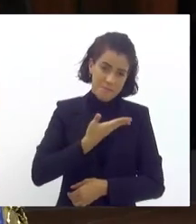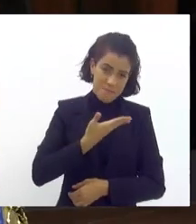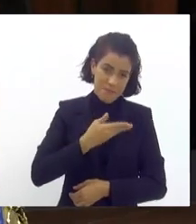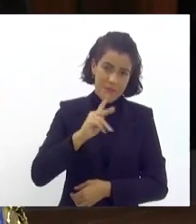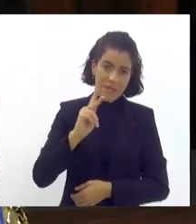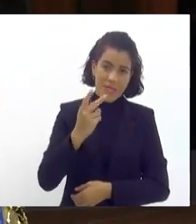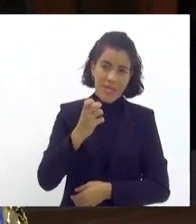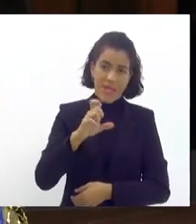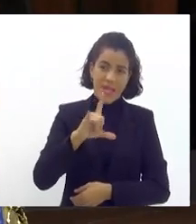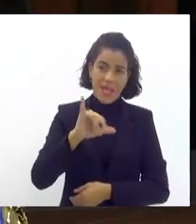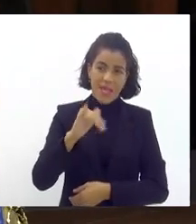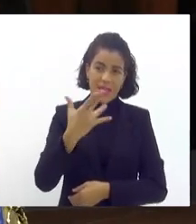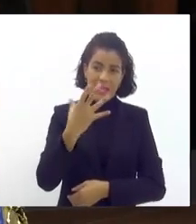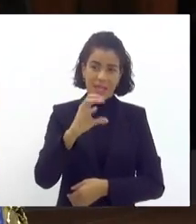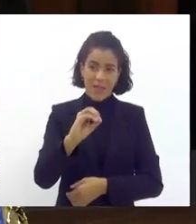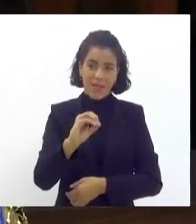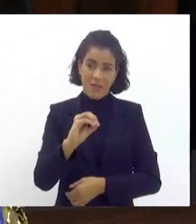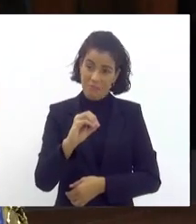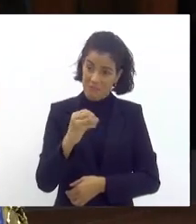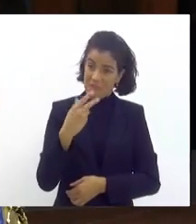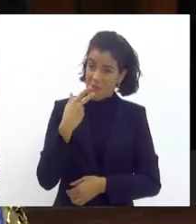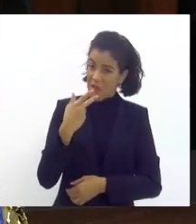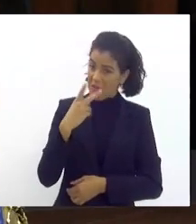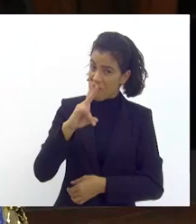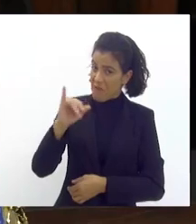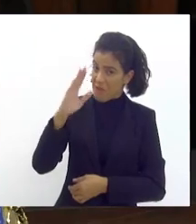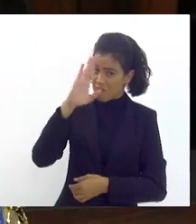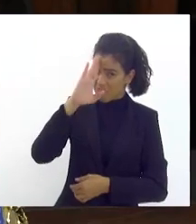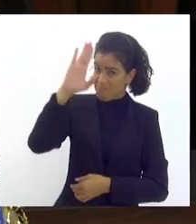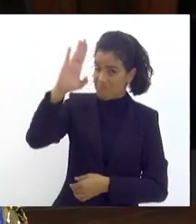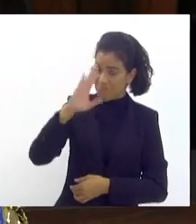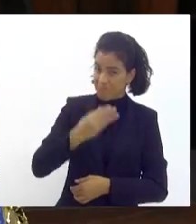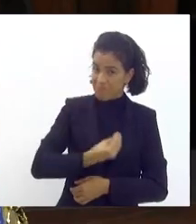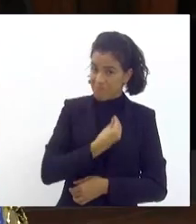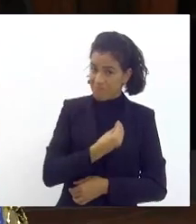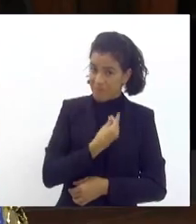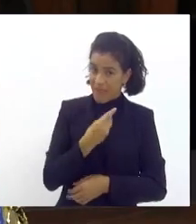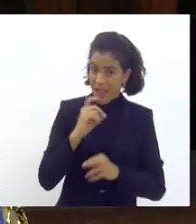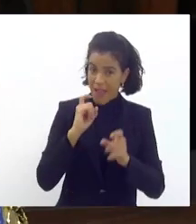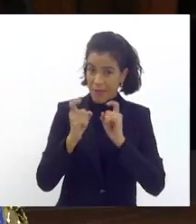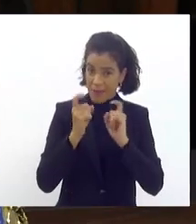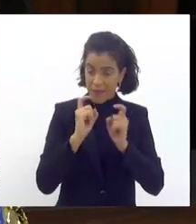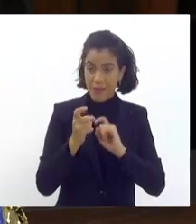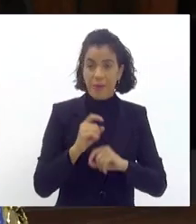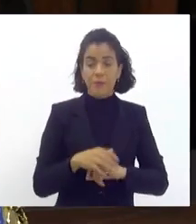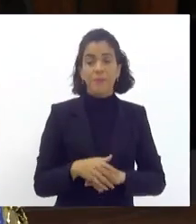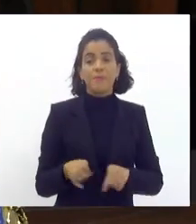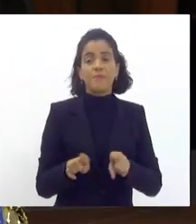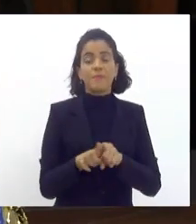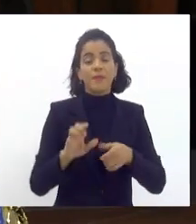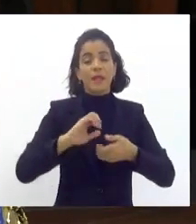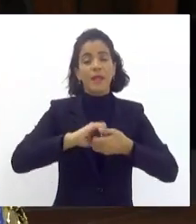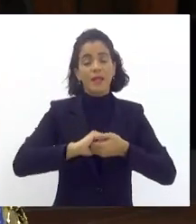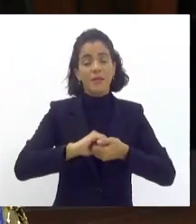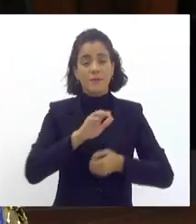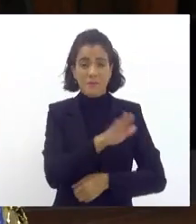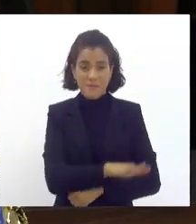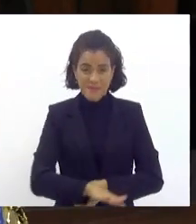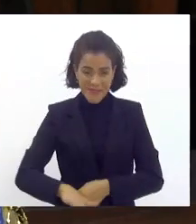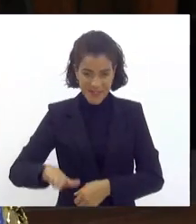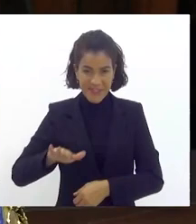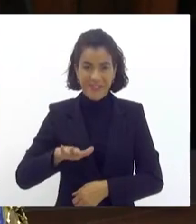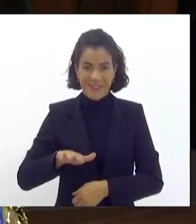demonstrou que vai dar uma prioridade na participação amanhã dessa reunião e da liga das escolas mirins